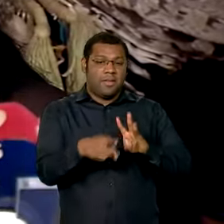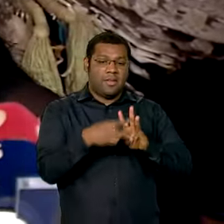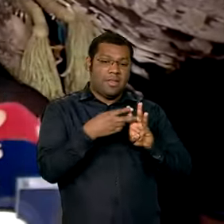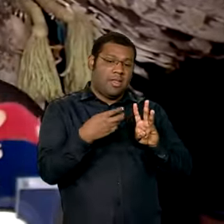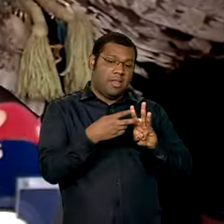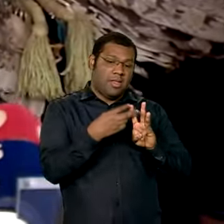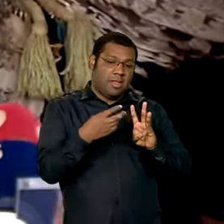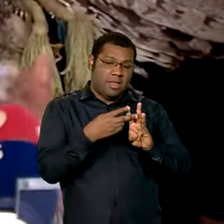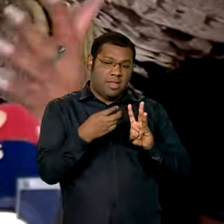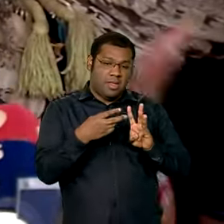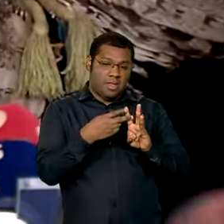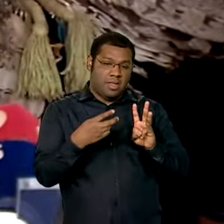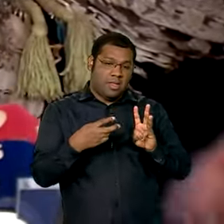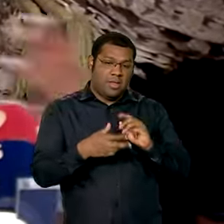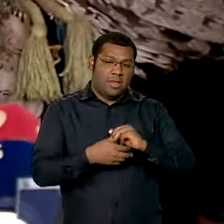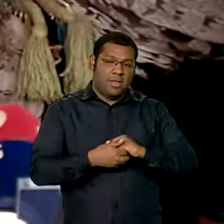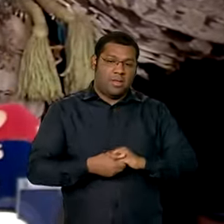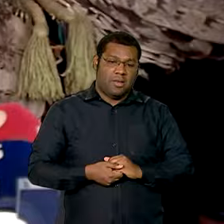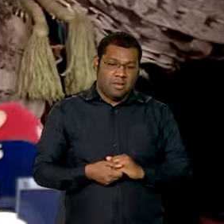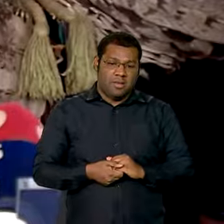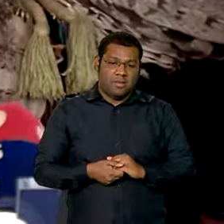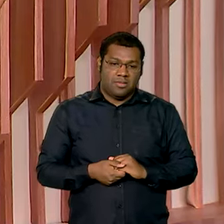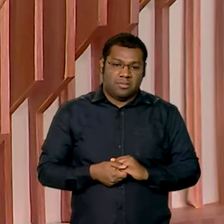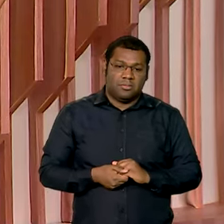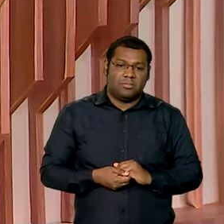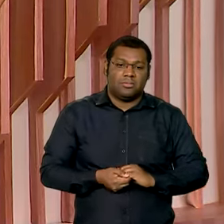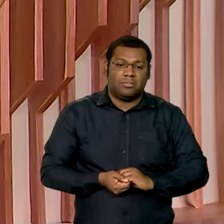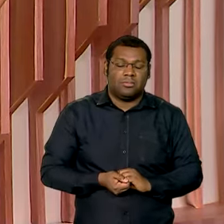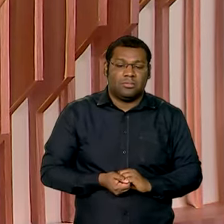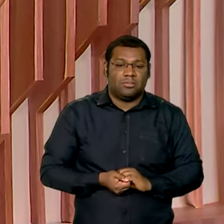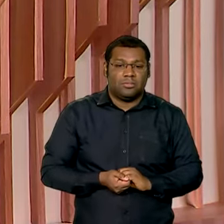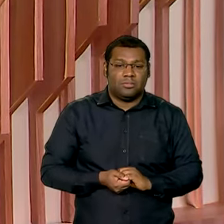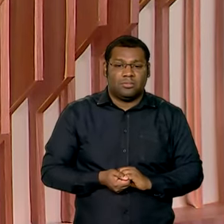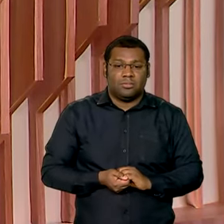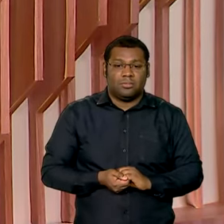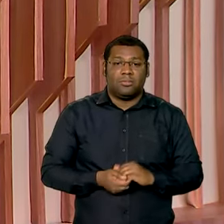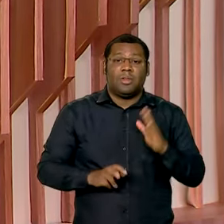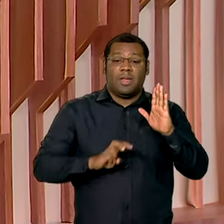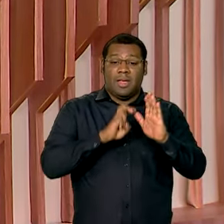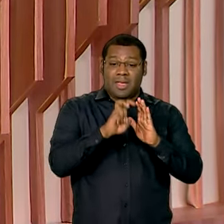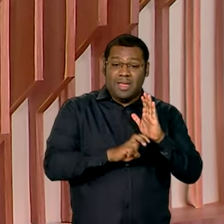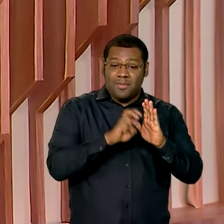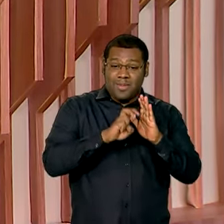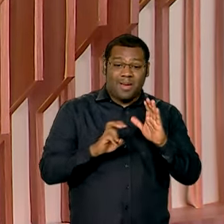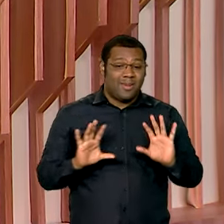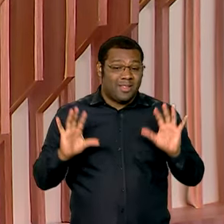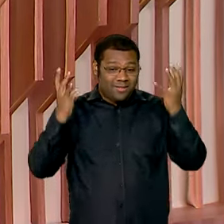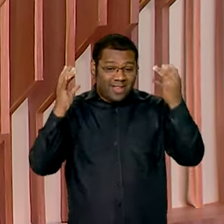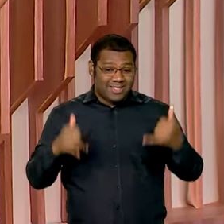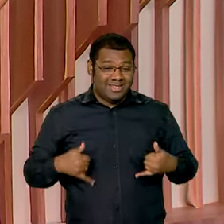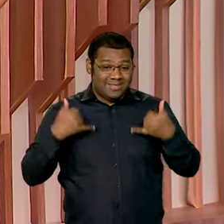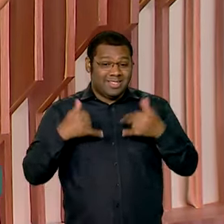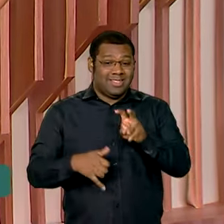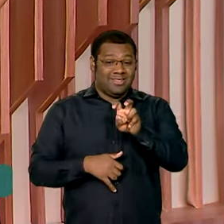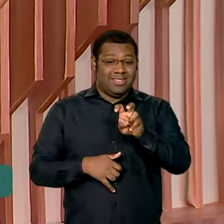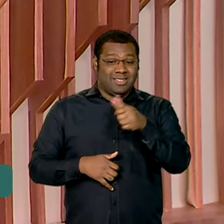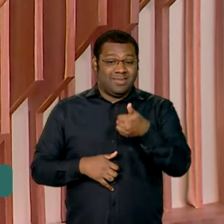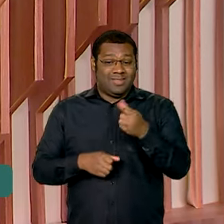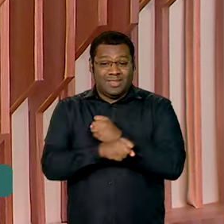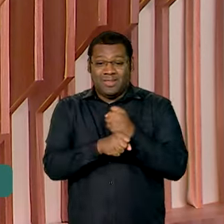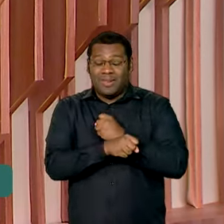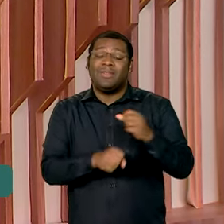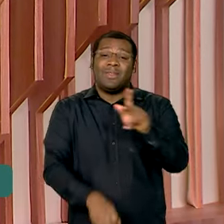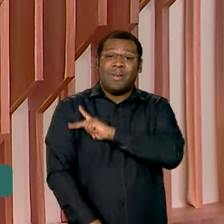ser logo assentadas. A Embrapa completou 51 anos e o